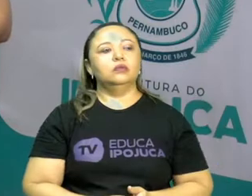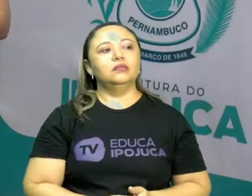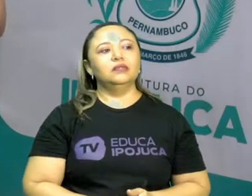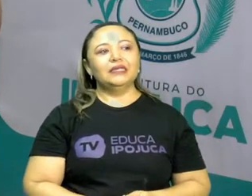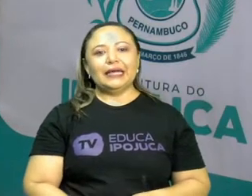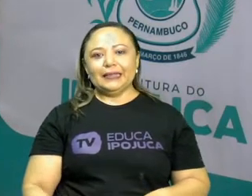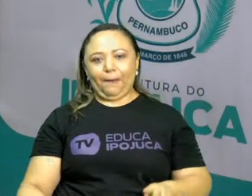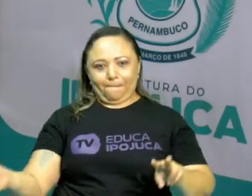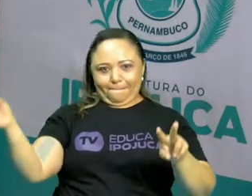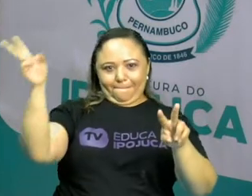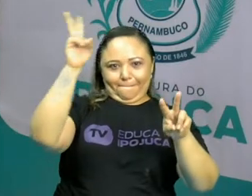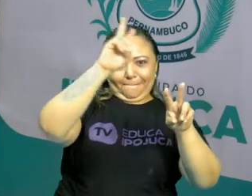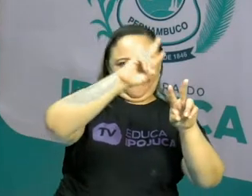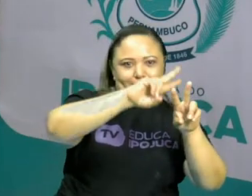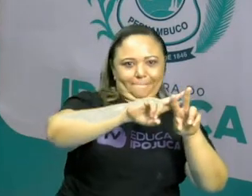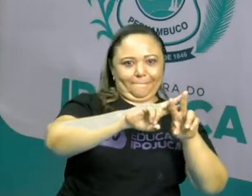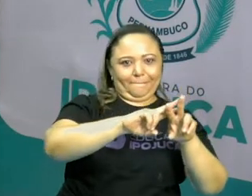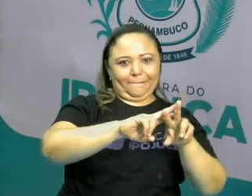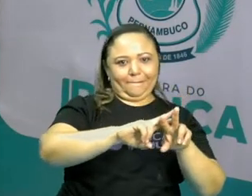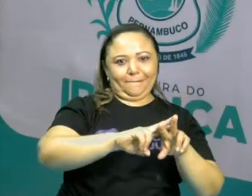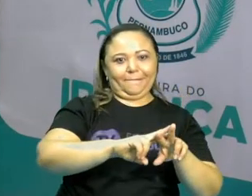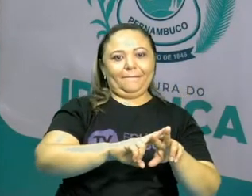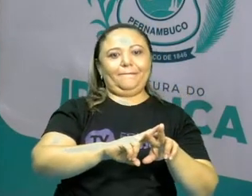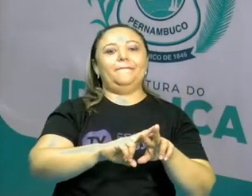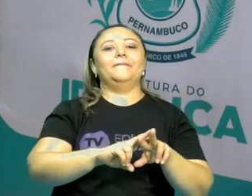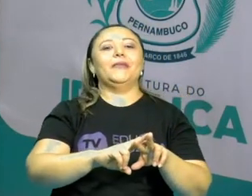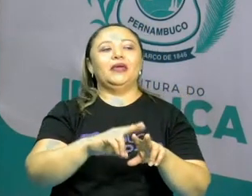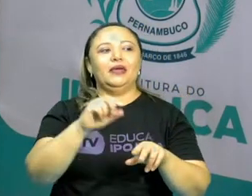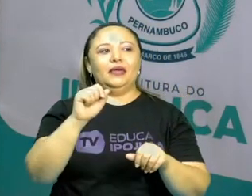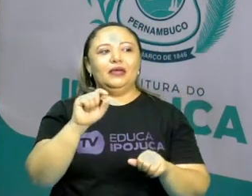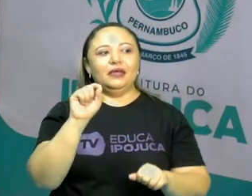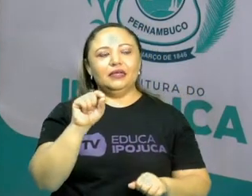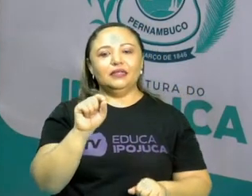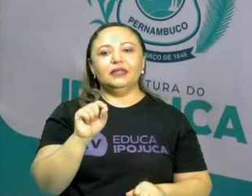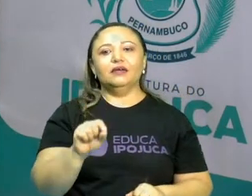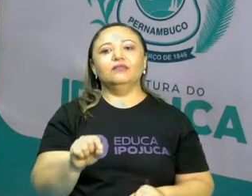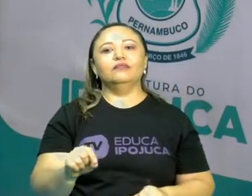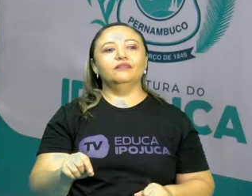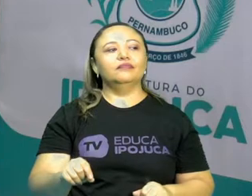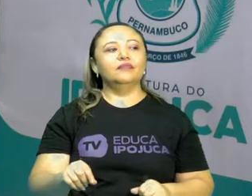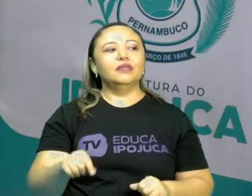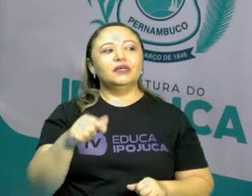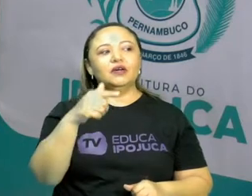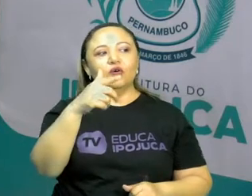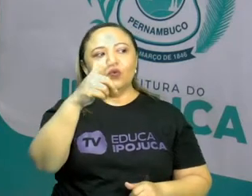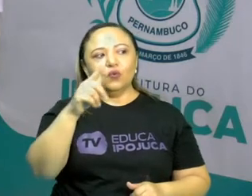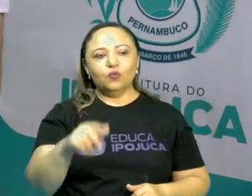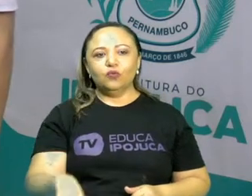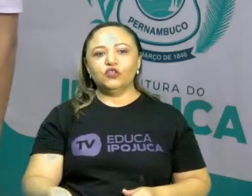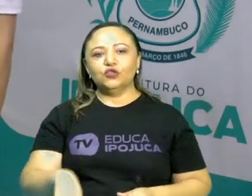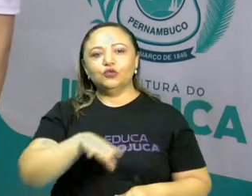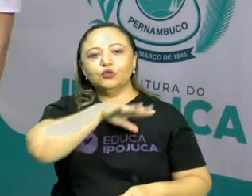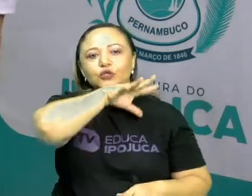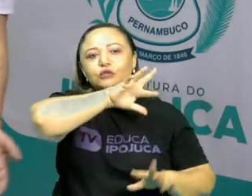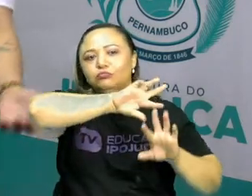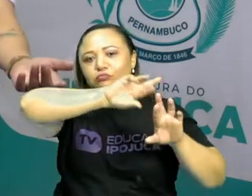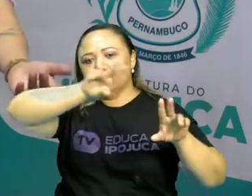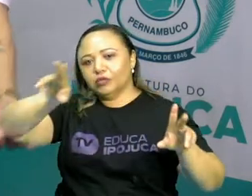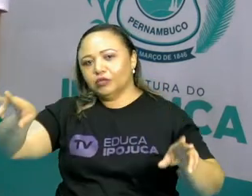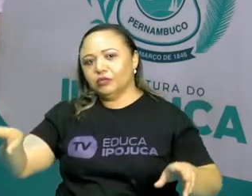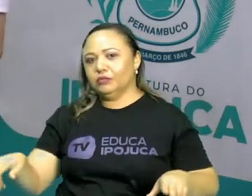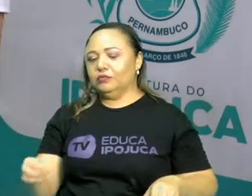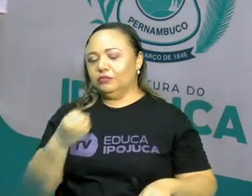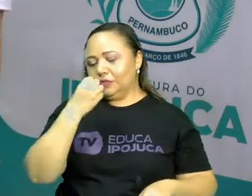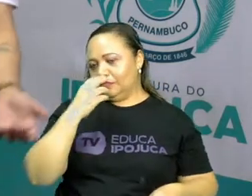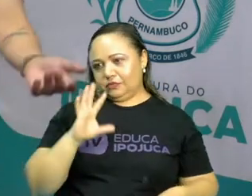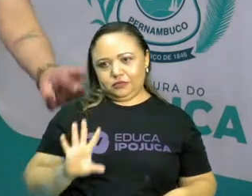pássaros nas gaiolas não é uma boa ideia, com certeza eles não gostam, tá bom? Então o